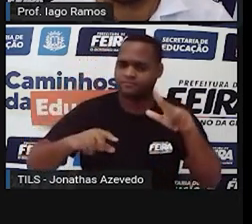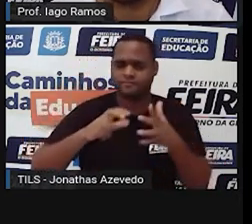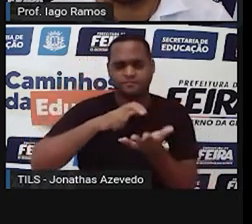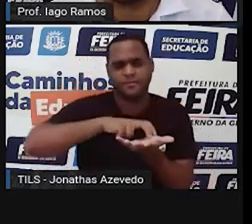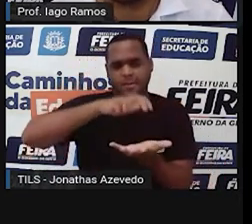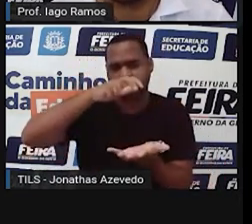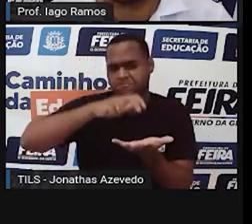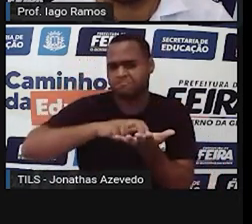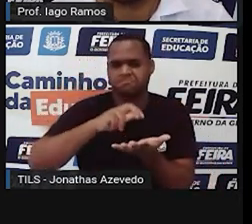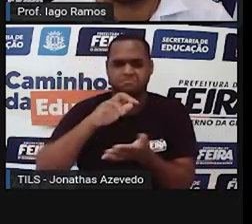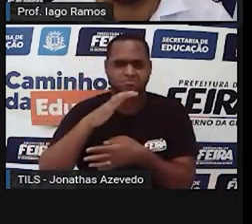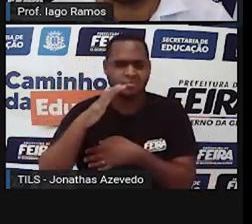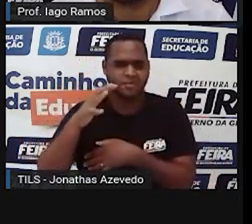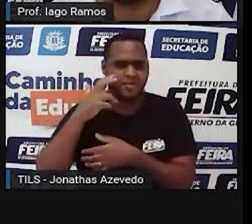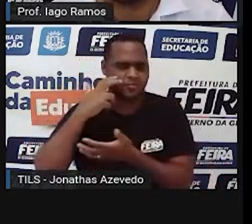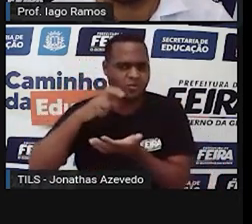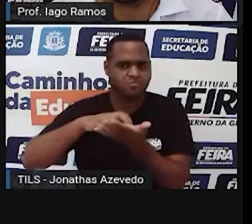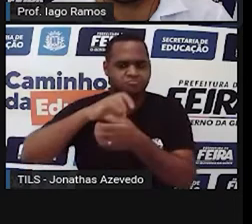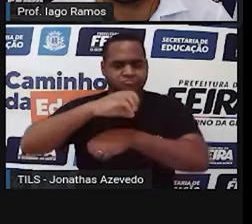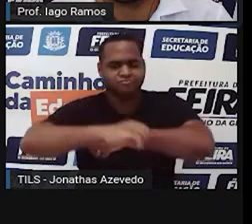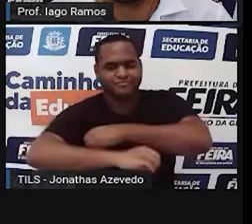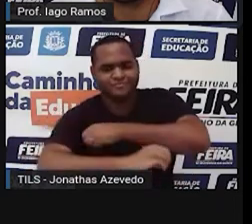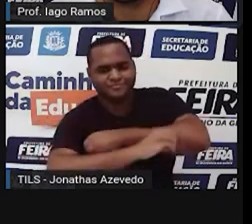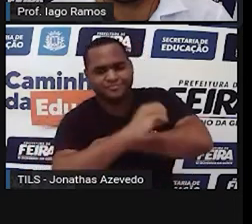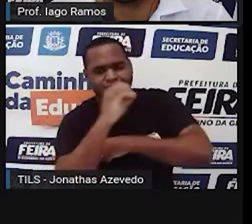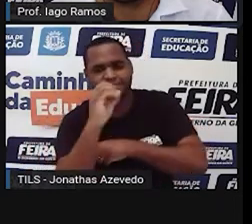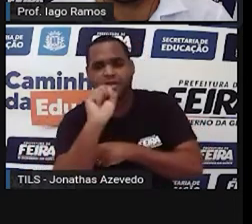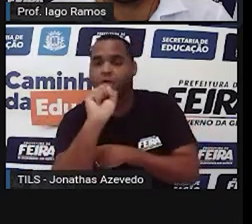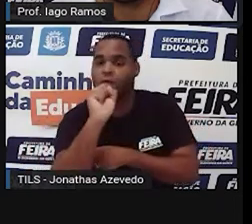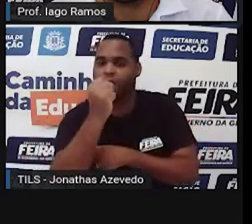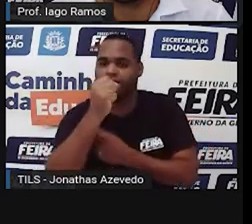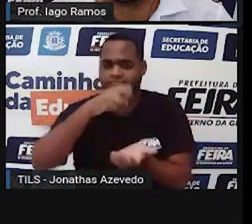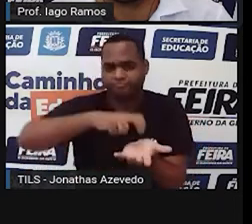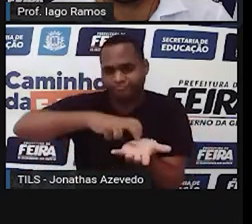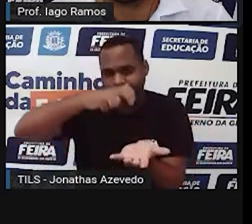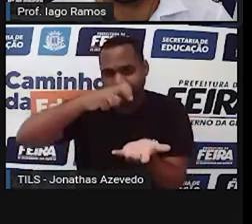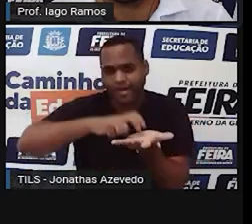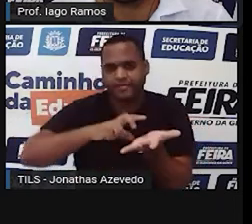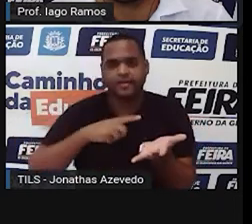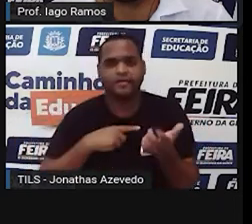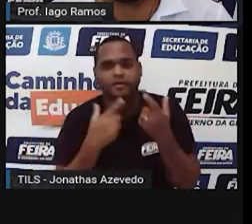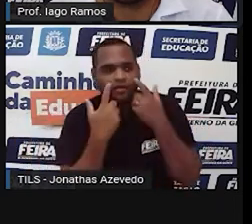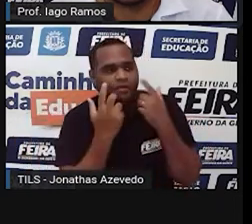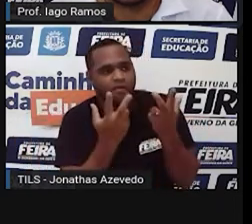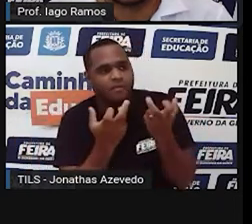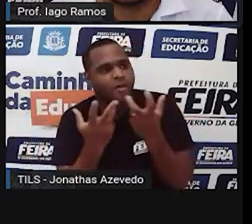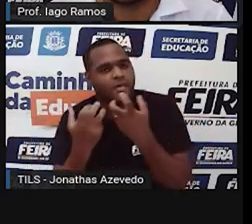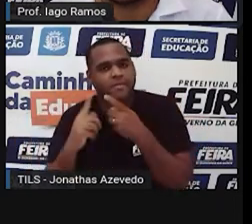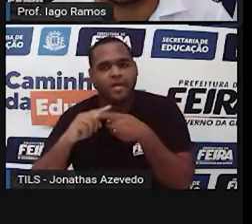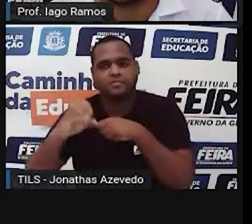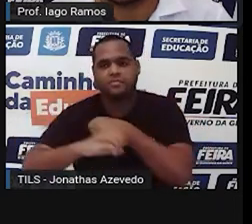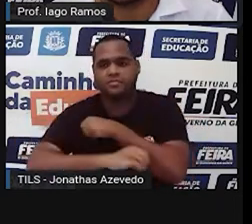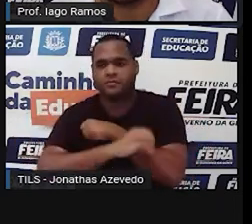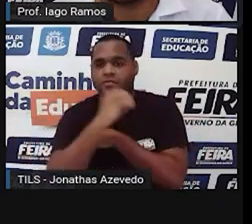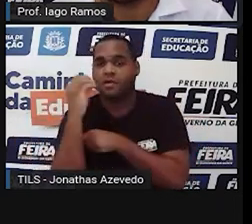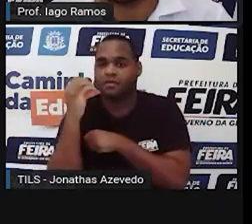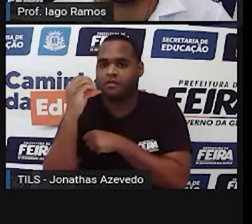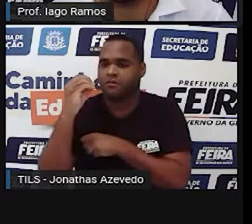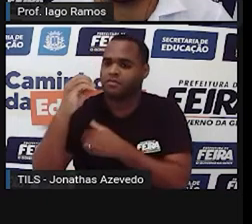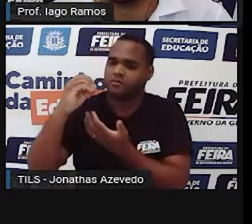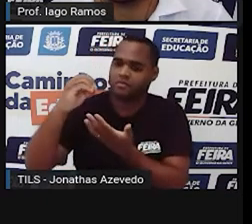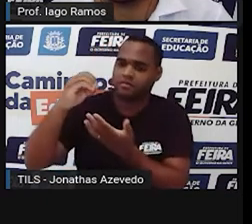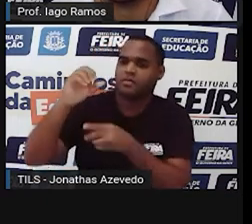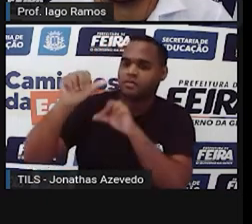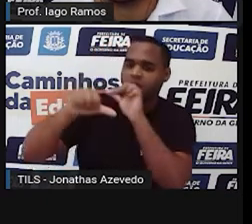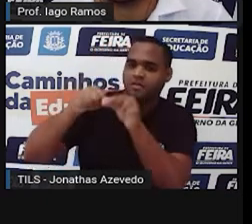um pouco depois que o Sol nasceu, por volta das 8 horas da manhã, a gente vai observar o Sol aqui nessa posição. À medida que o